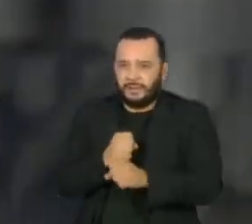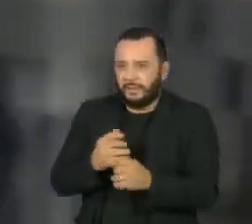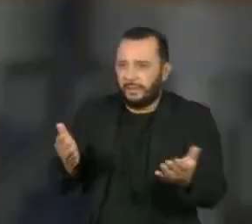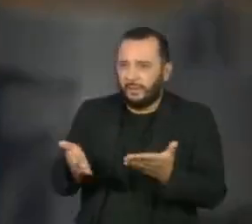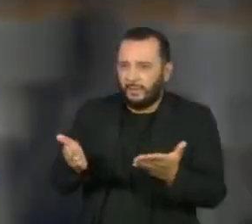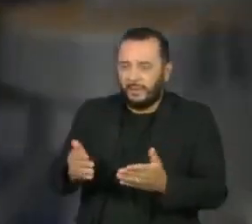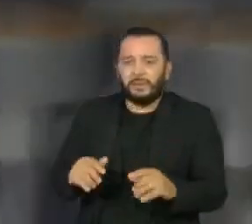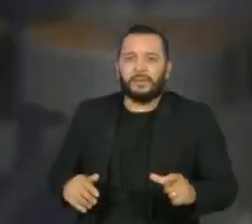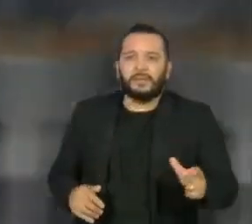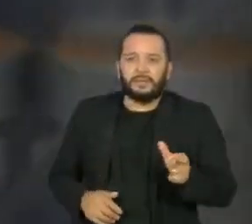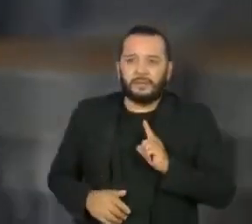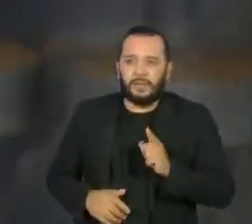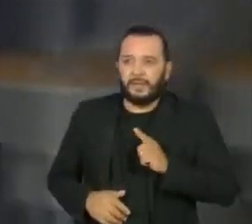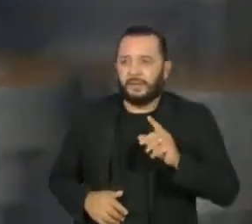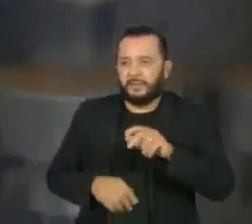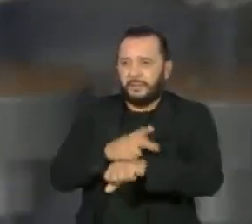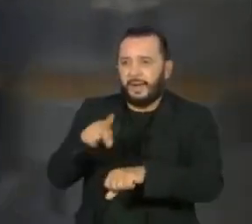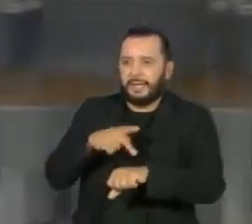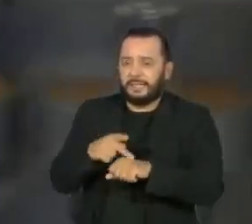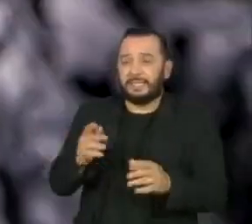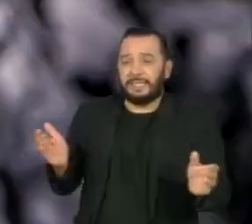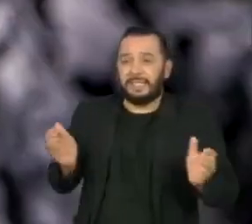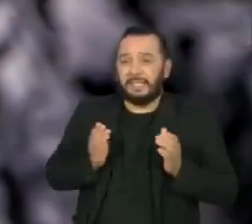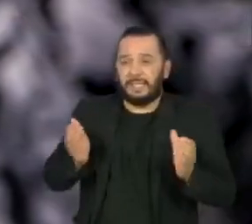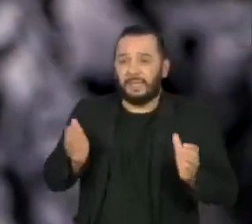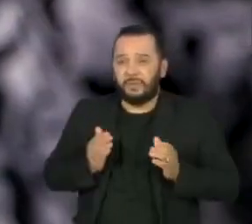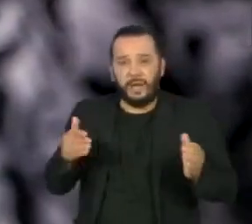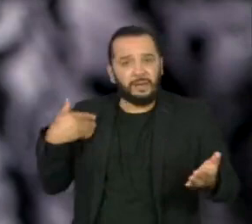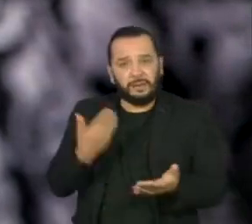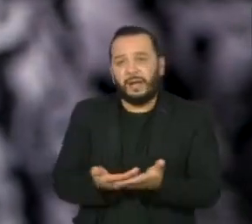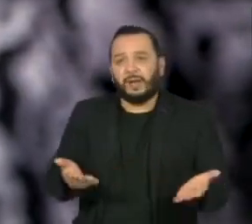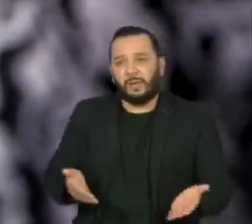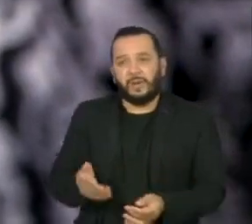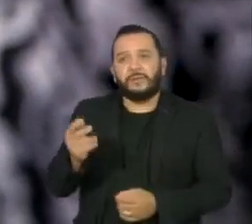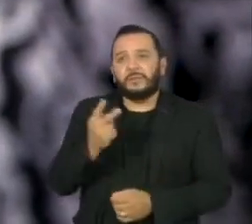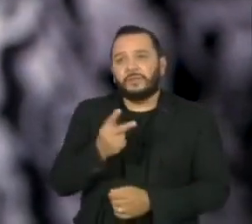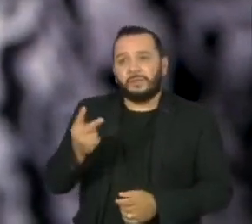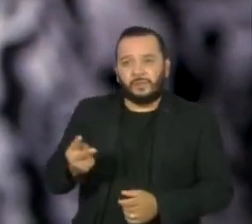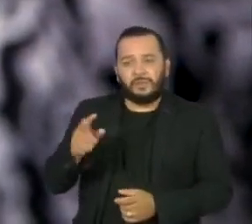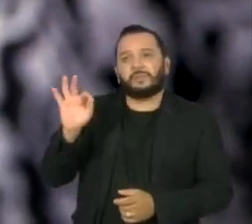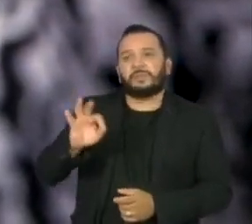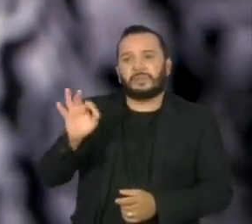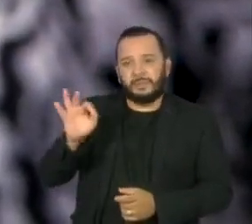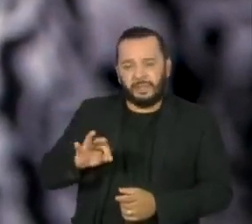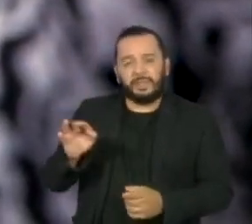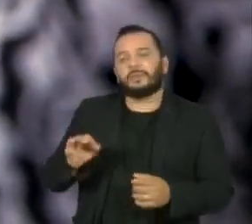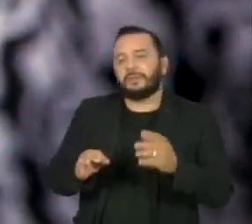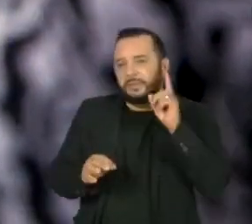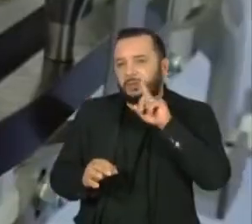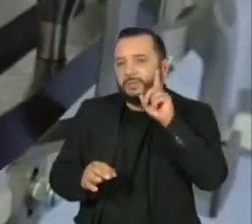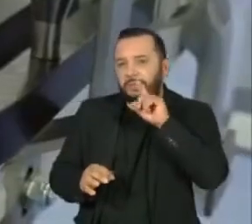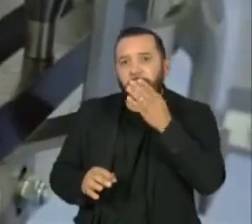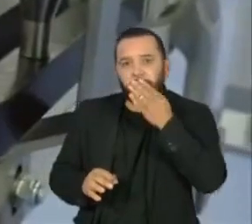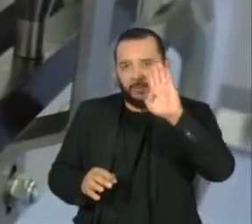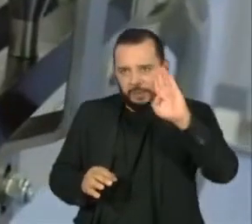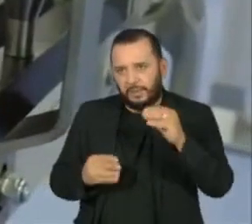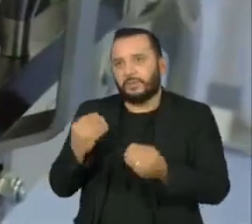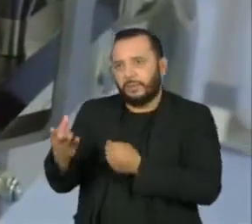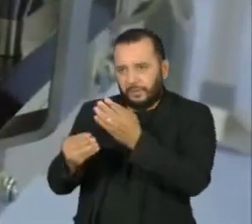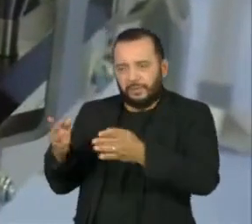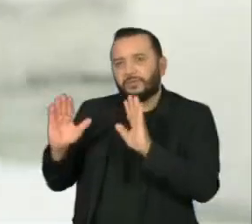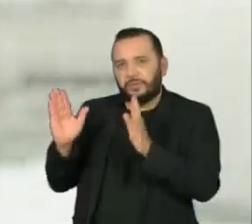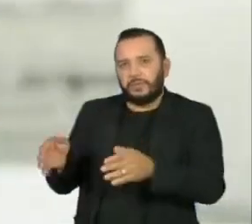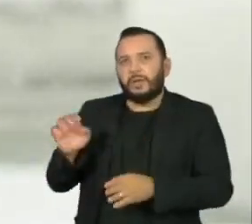Quanto aos países ricos, até agora, 22% das doações prometidas pelos Estados Unidos foram enviadas. Europa,